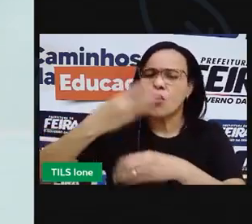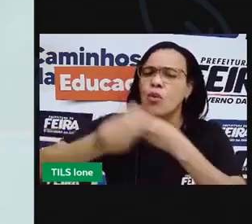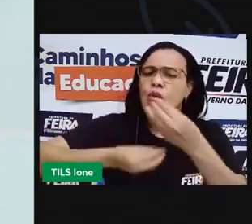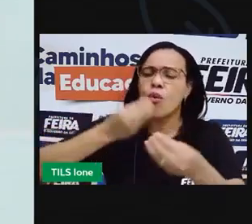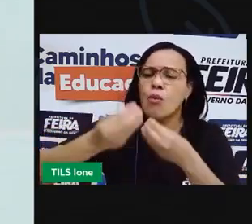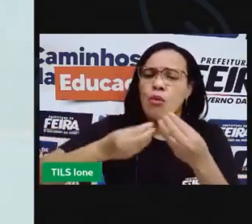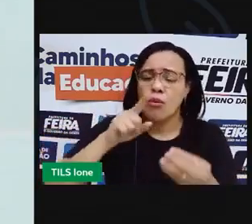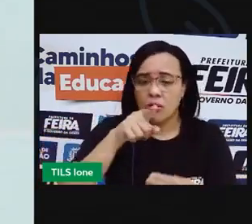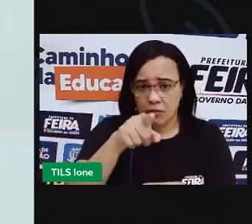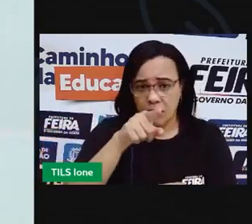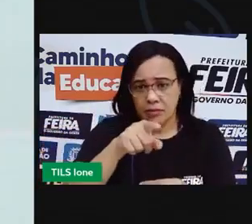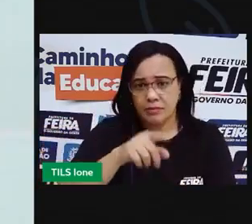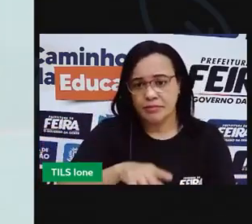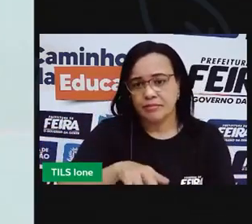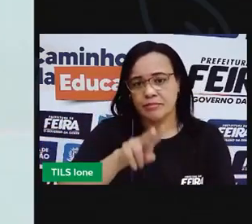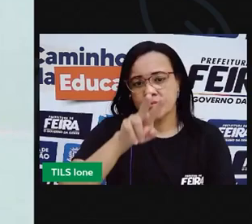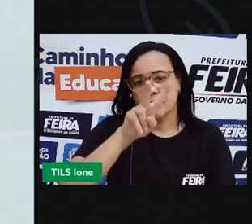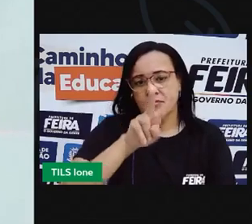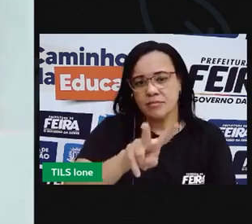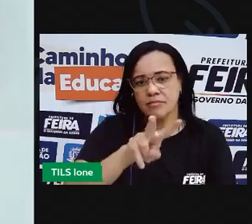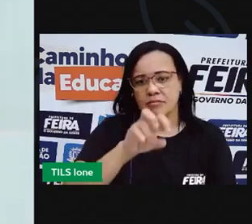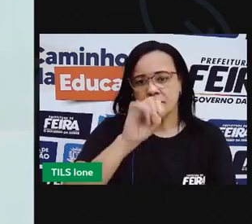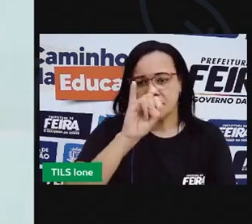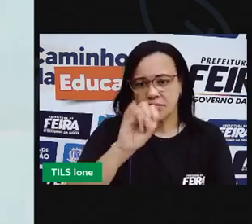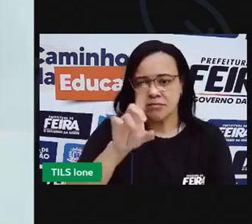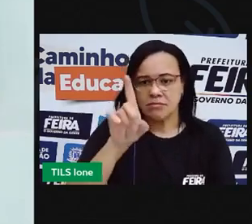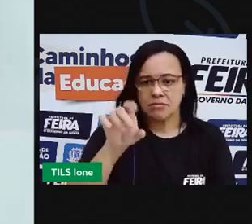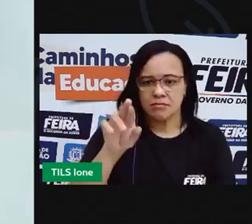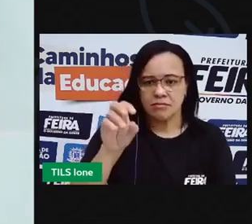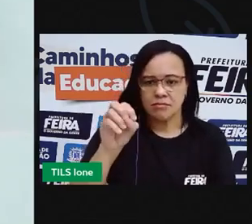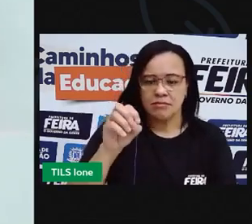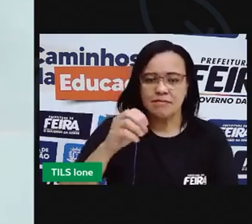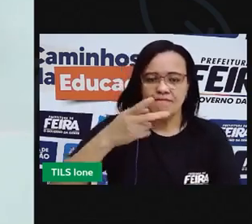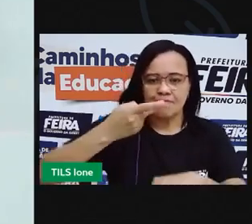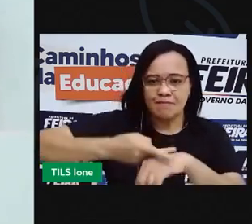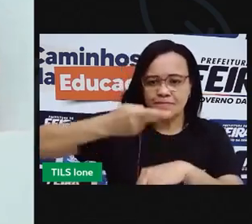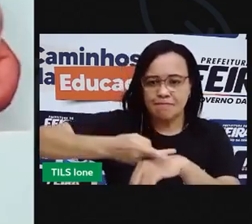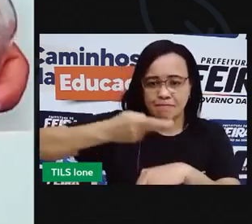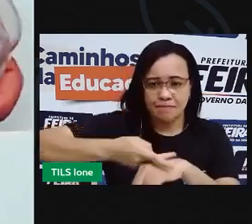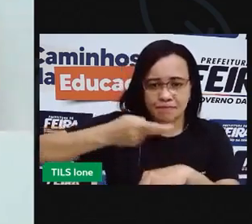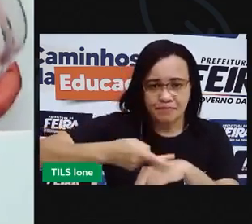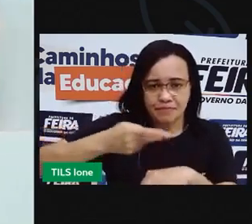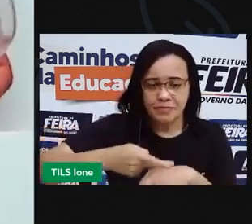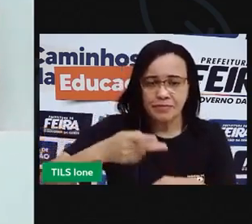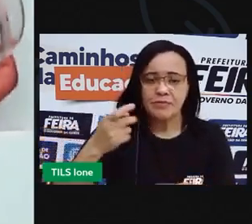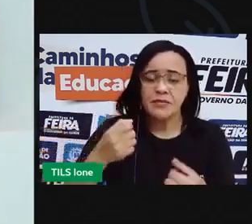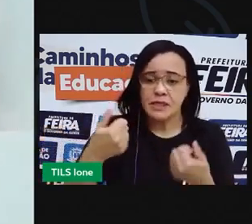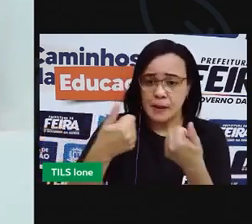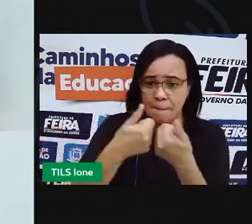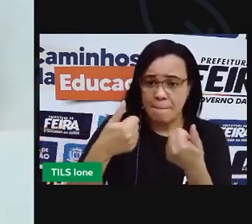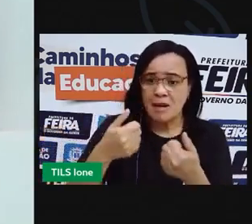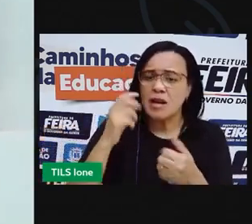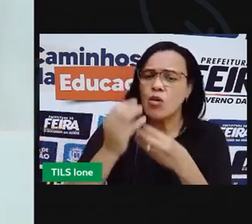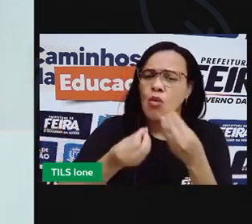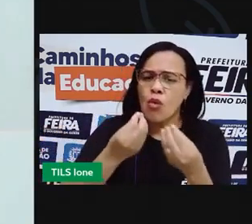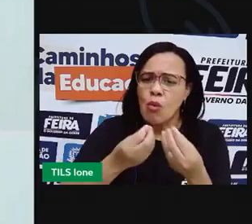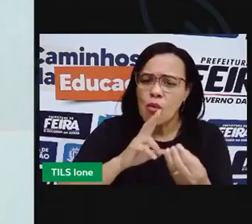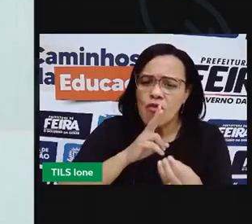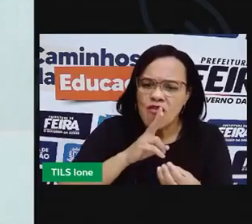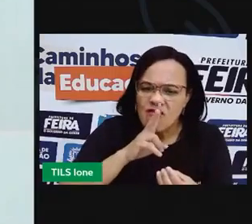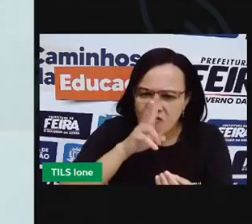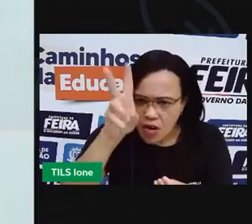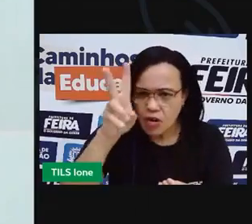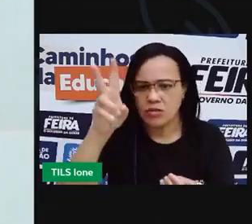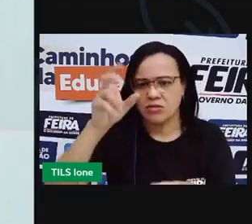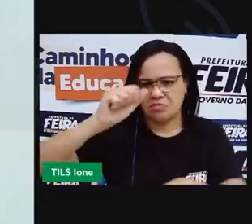estou mostrando aqui para vocês esse pote de vidro e a gente vê que ele é muito resistente ele é